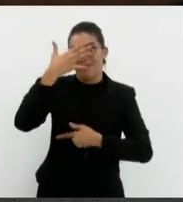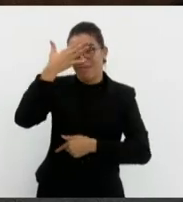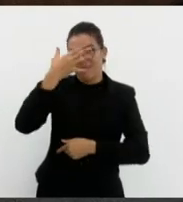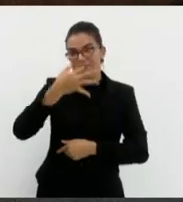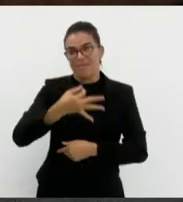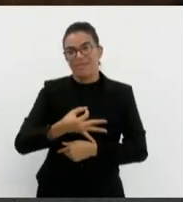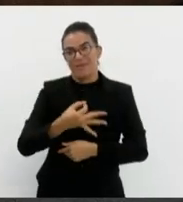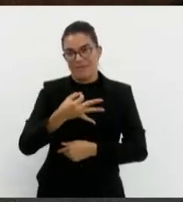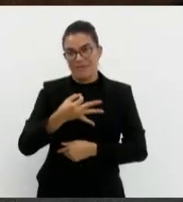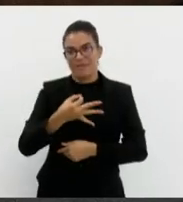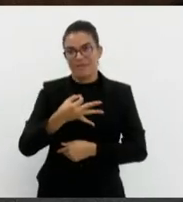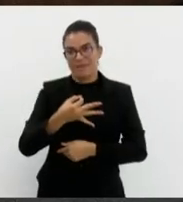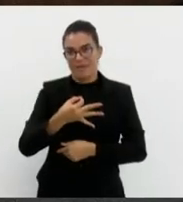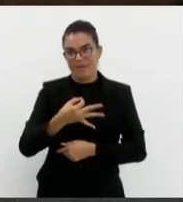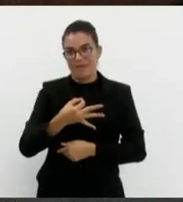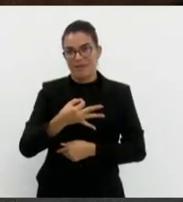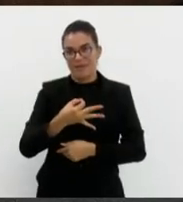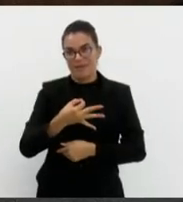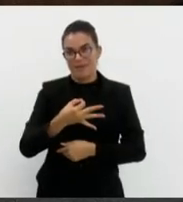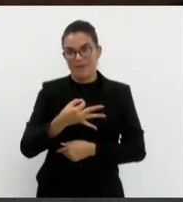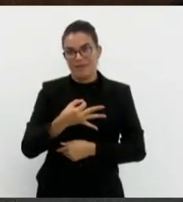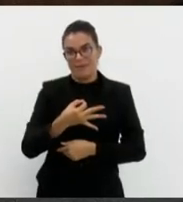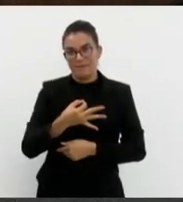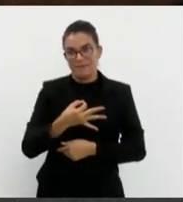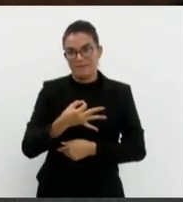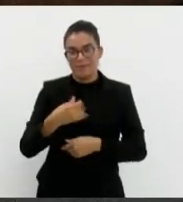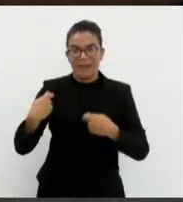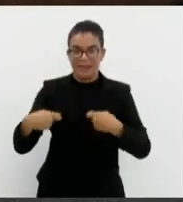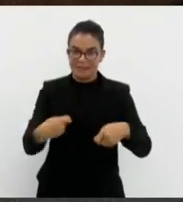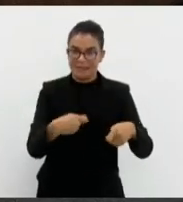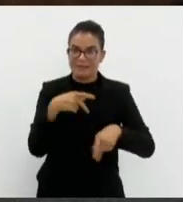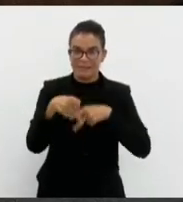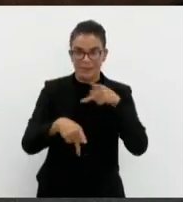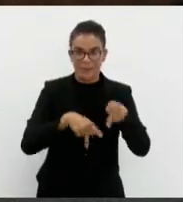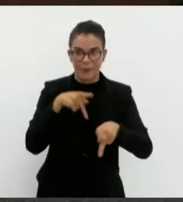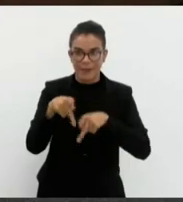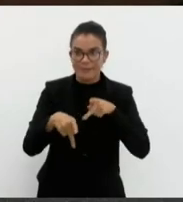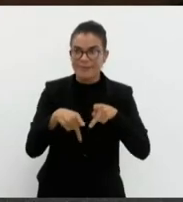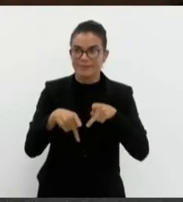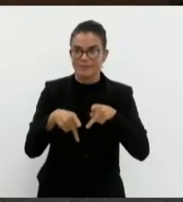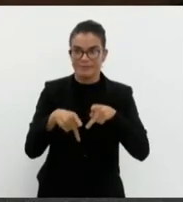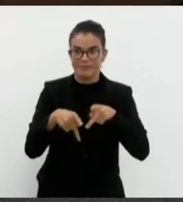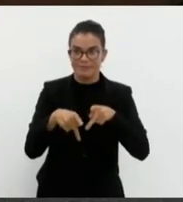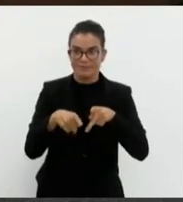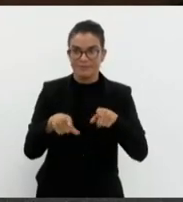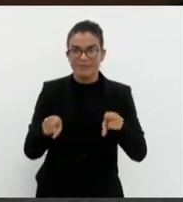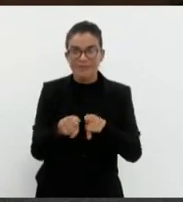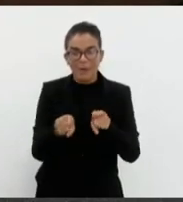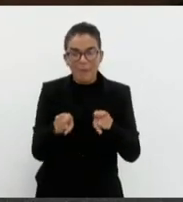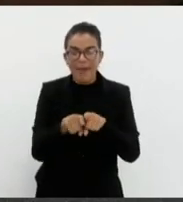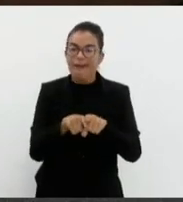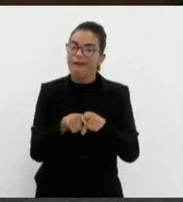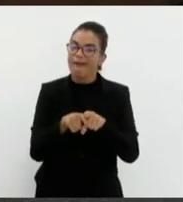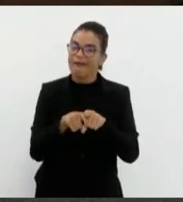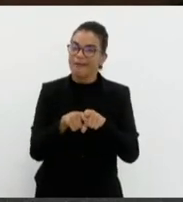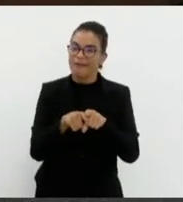o nosso, as necessidades do nosso povo e vamos procurar